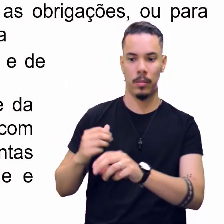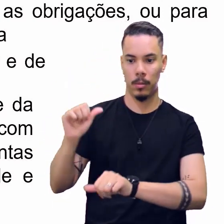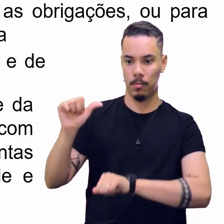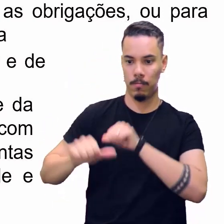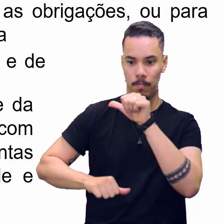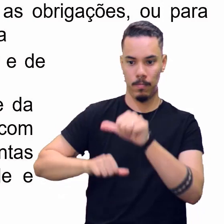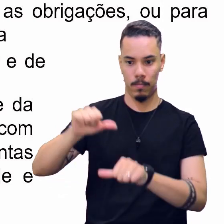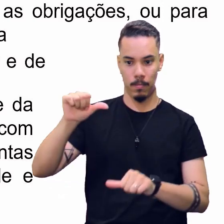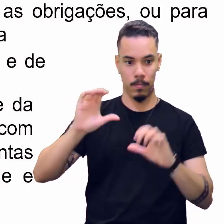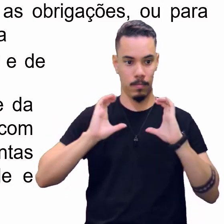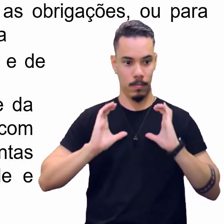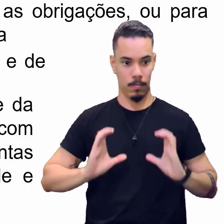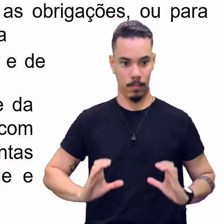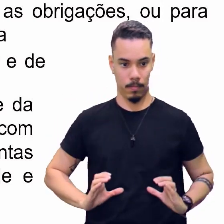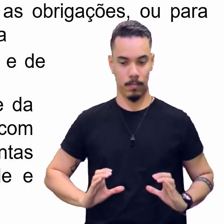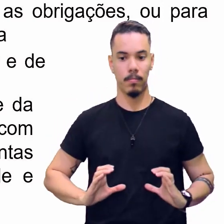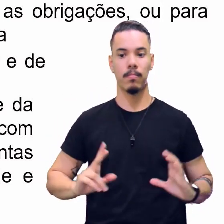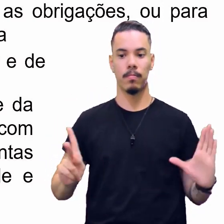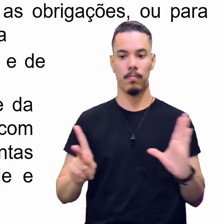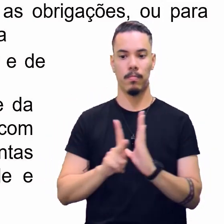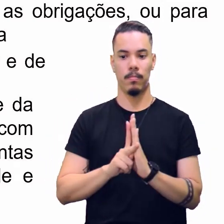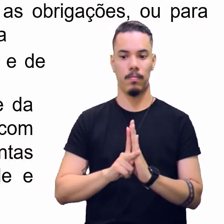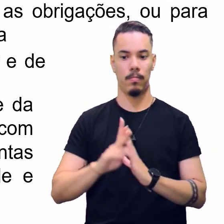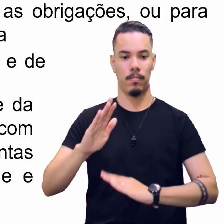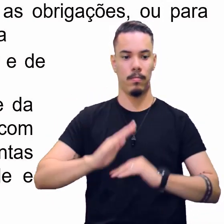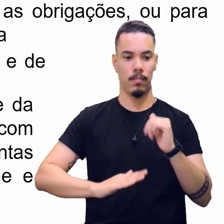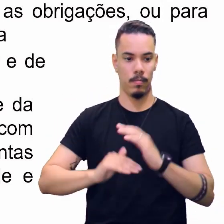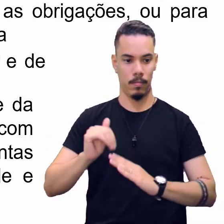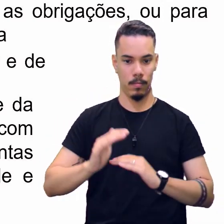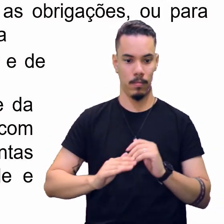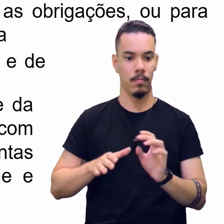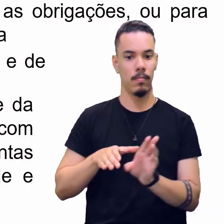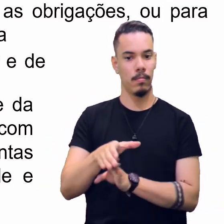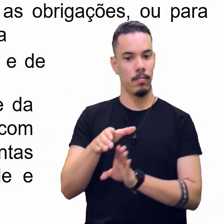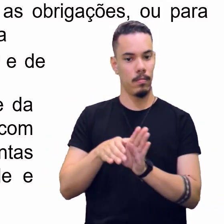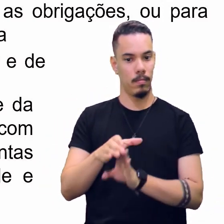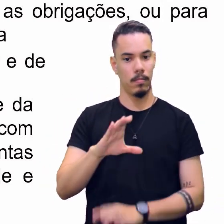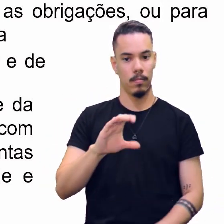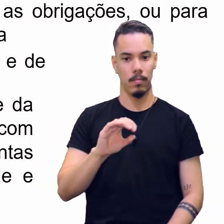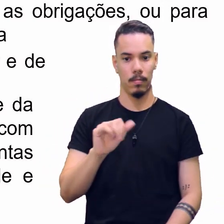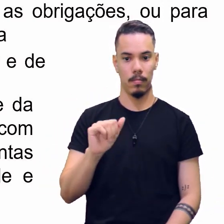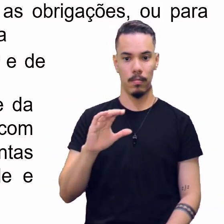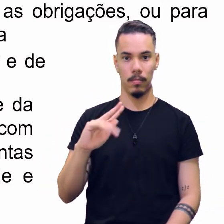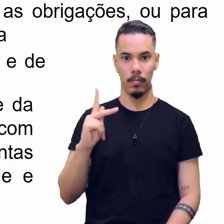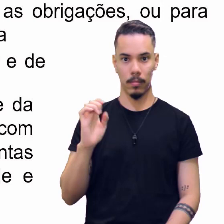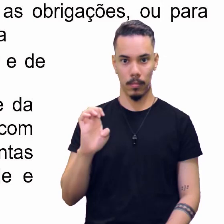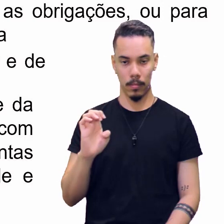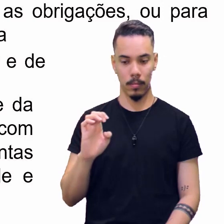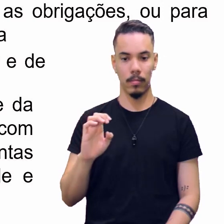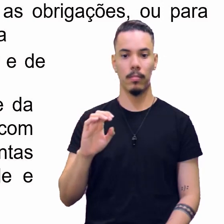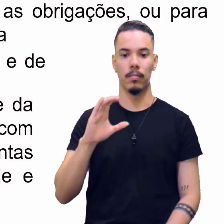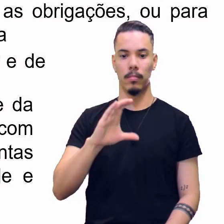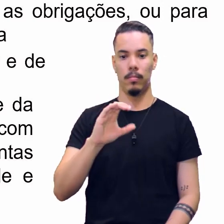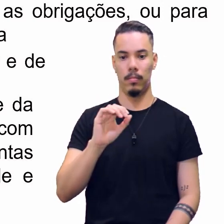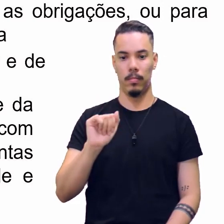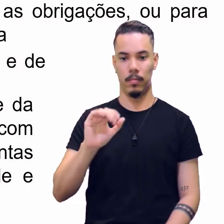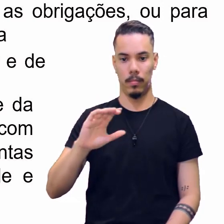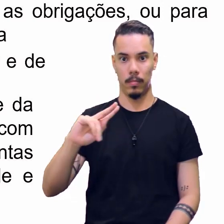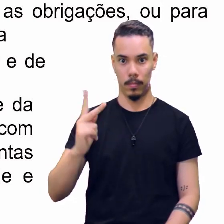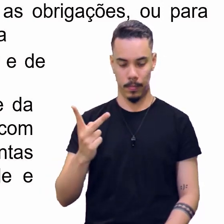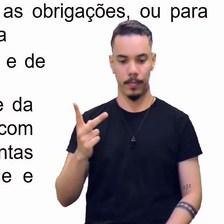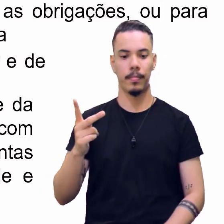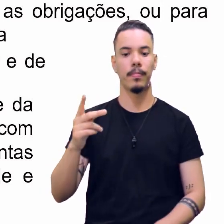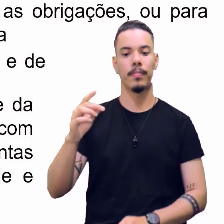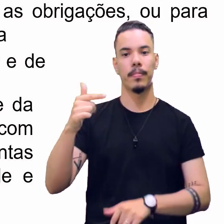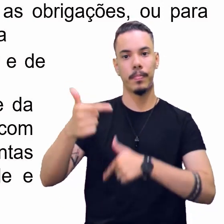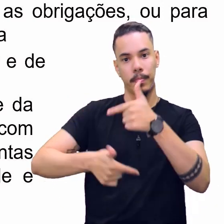de comportamento faz parte da atividade do coach. E nosso trabalho é feito com